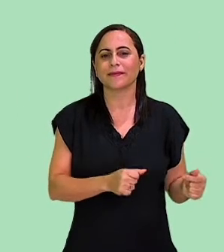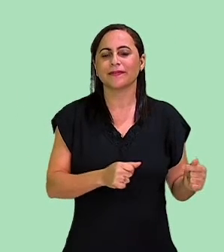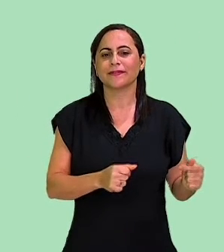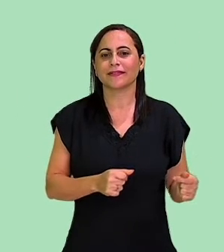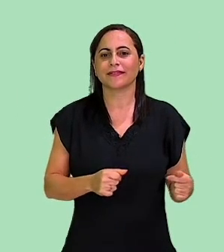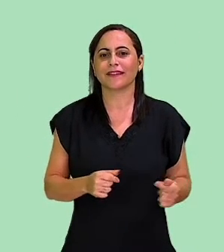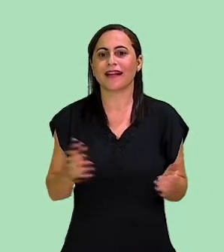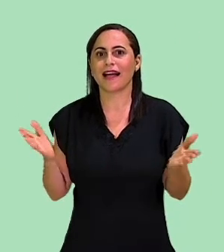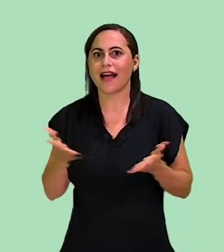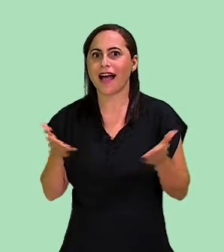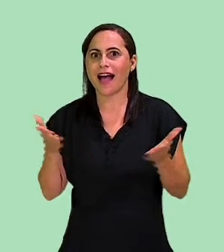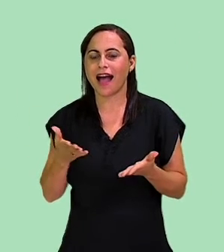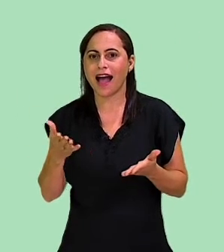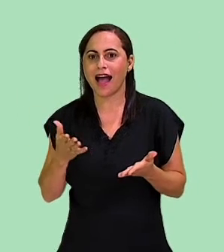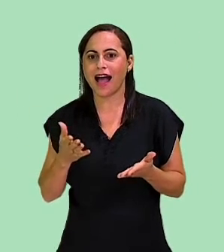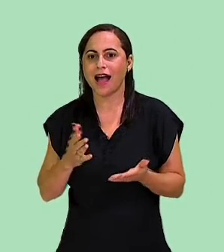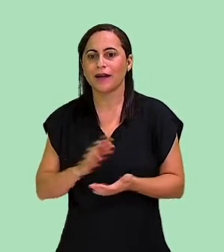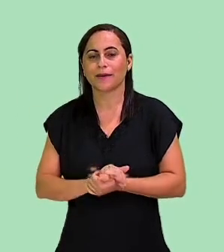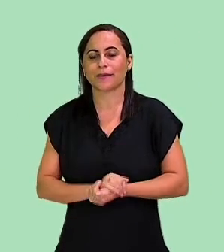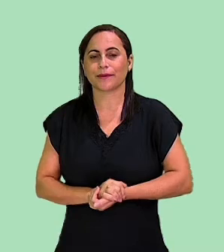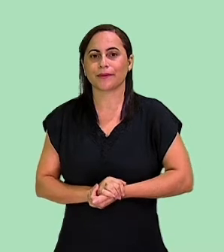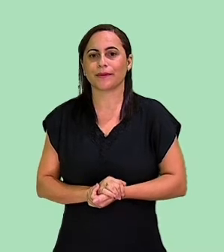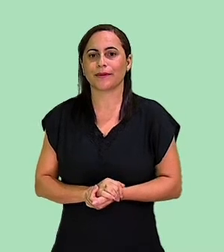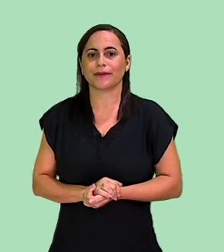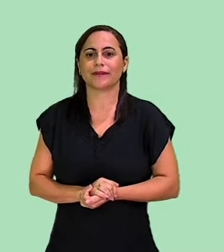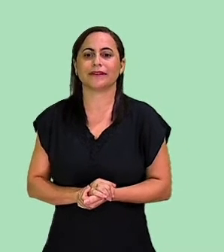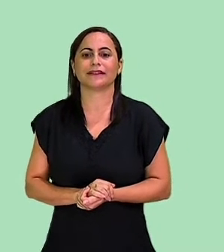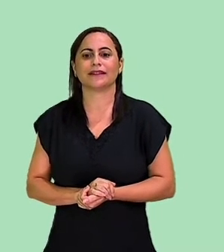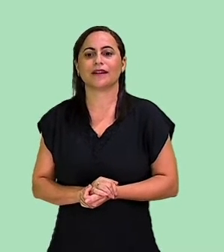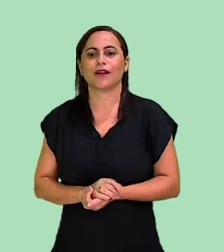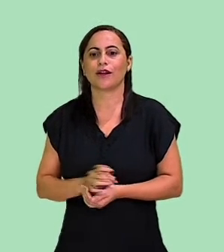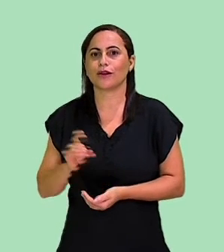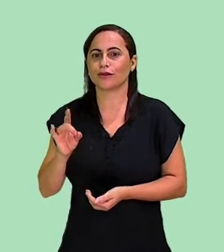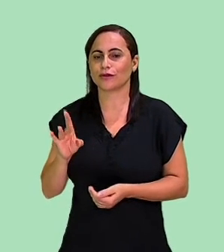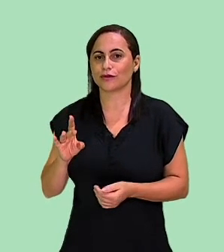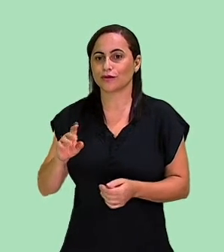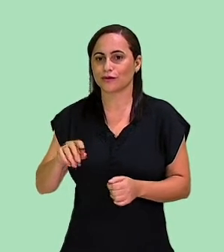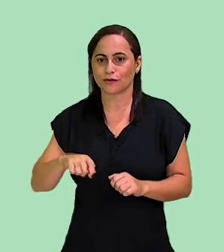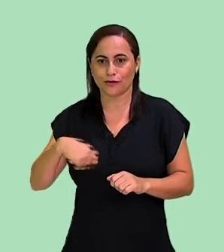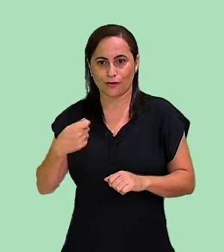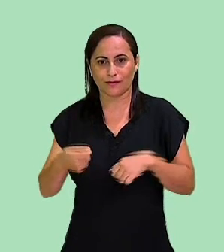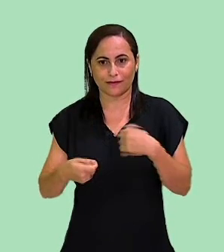Agora, sem cantar. Só os gestos.